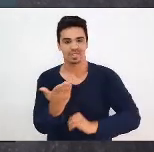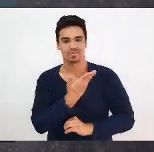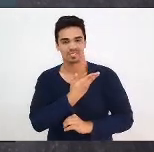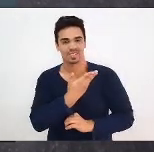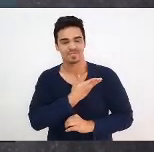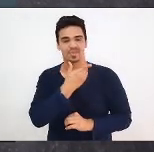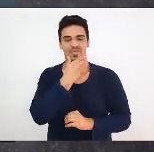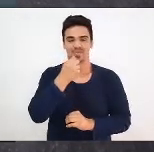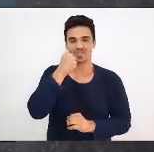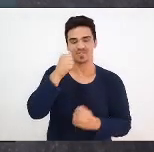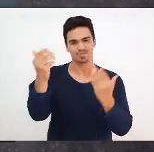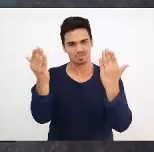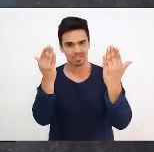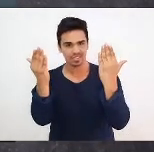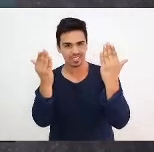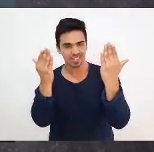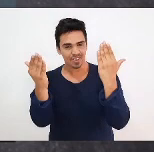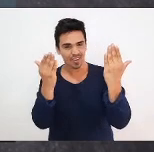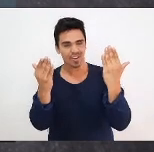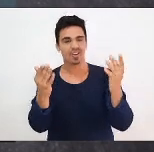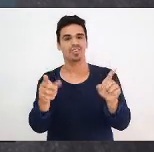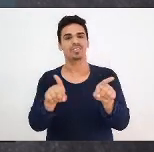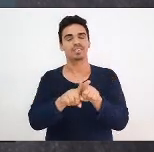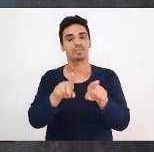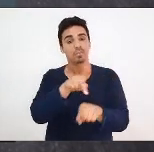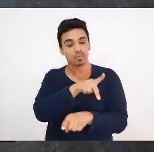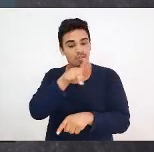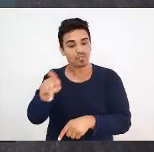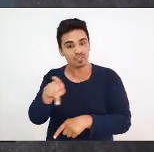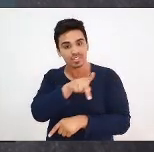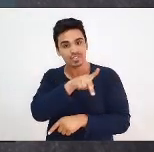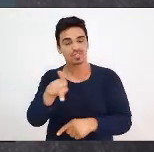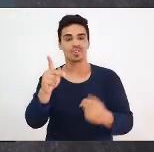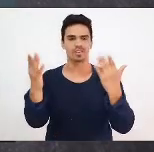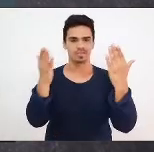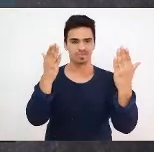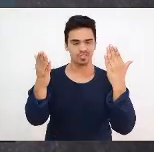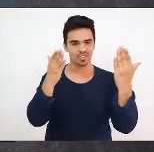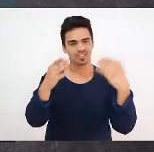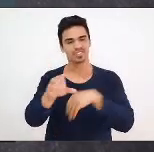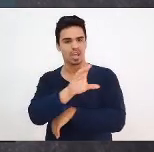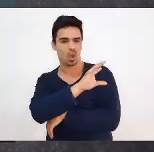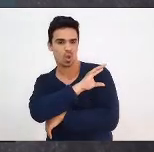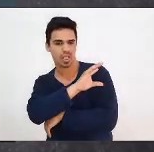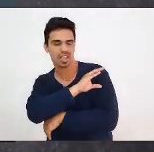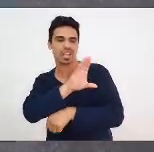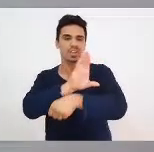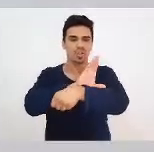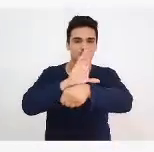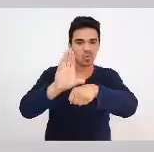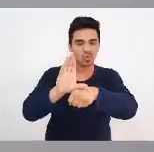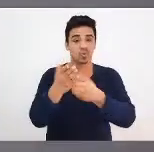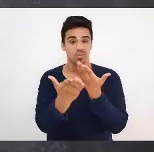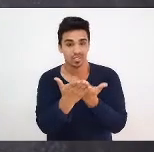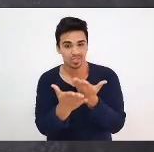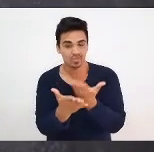docentes de psicologia, coordenações de curso, estudantes de psicologia.